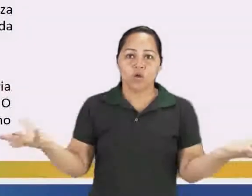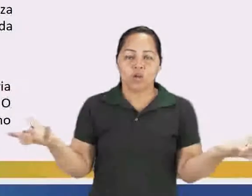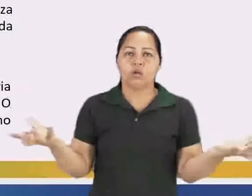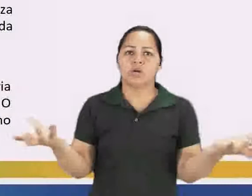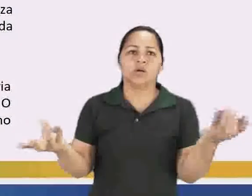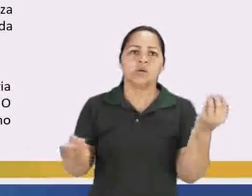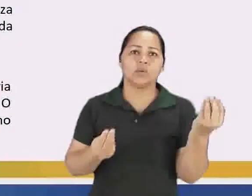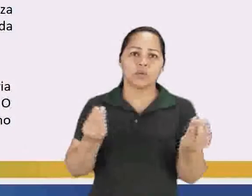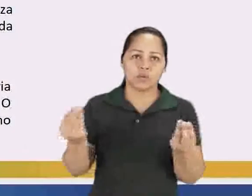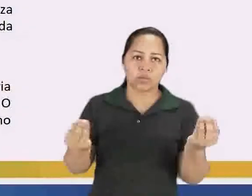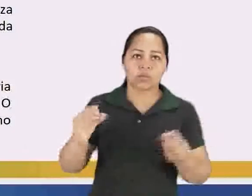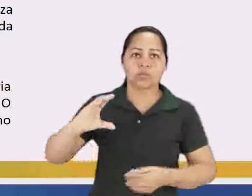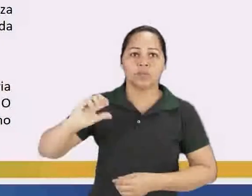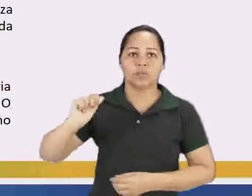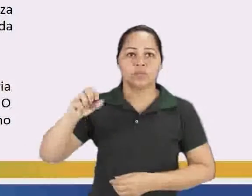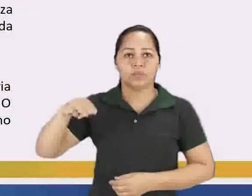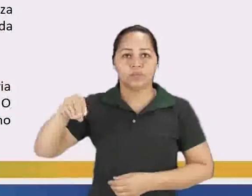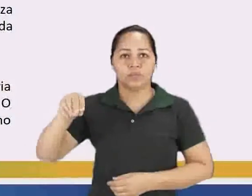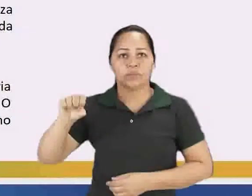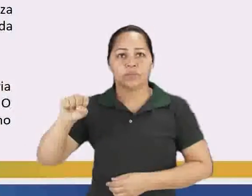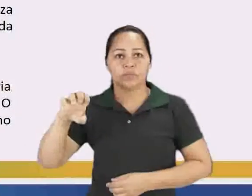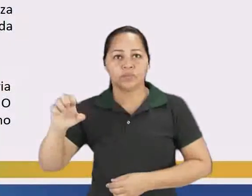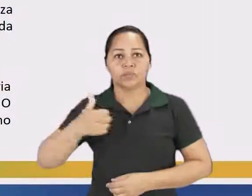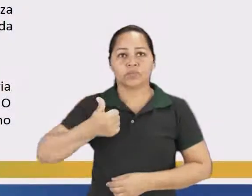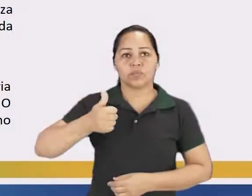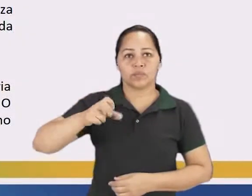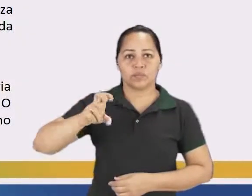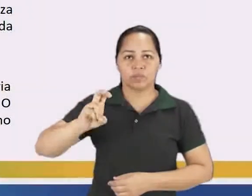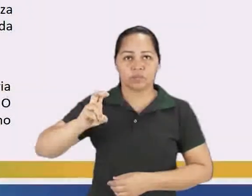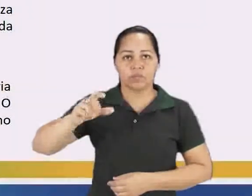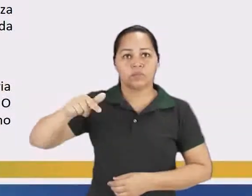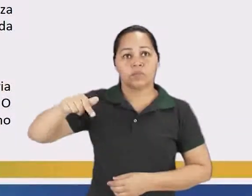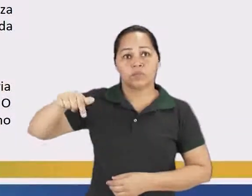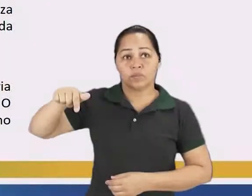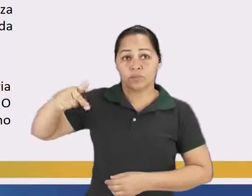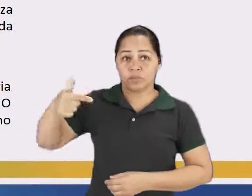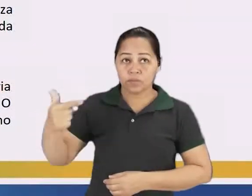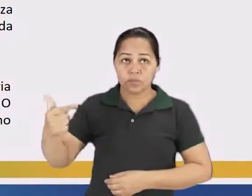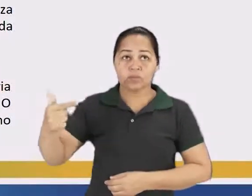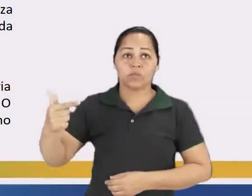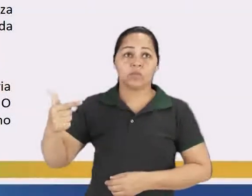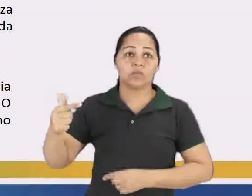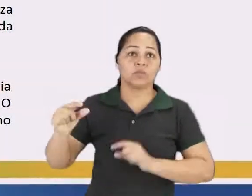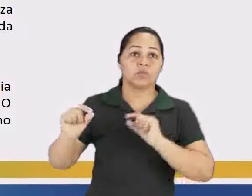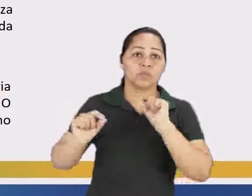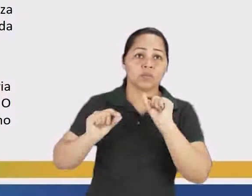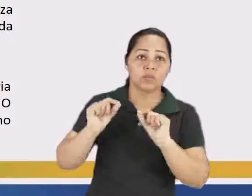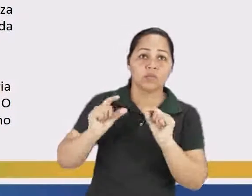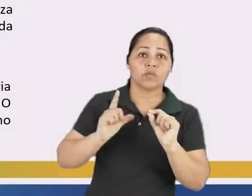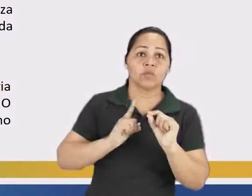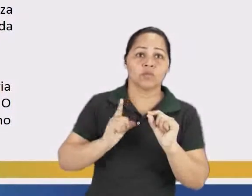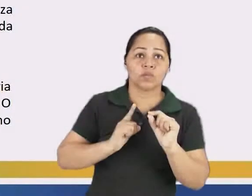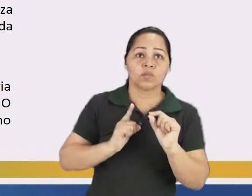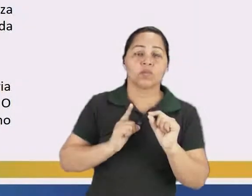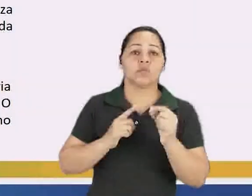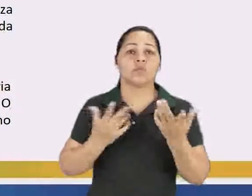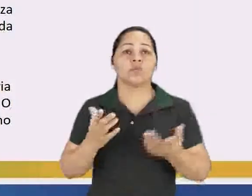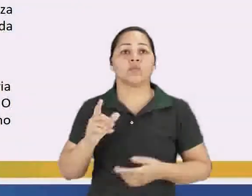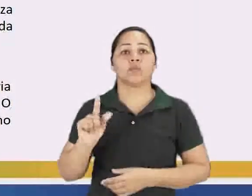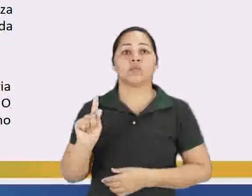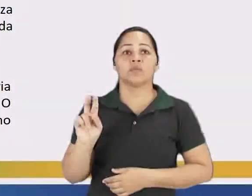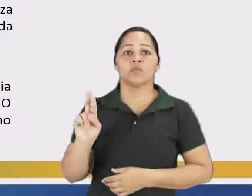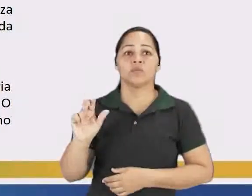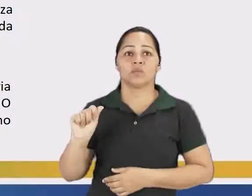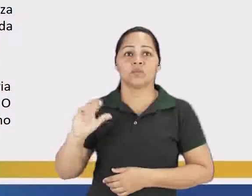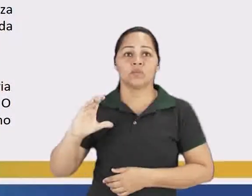literatura brasileira. Depois, Capitãs de Areia do Grande Jorge Amado, que trouxe uma narrativa cheia de aventuras, romance,